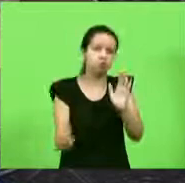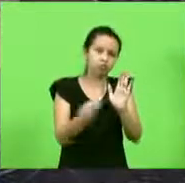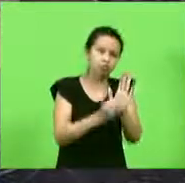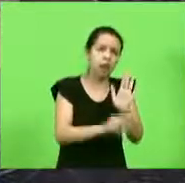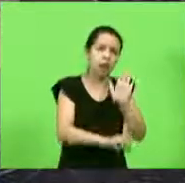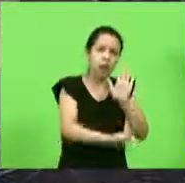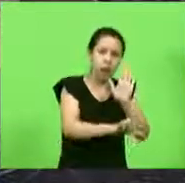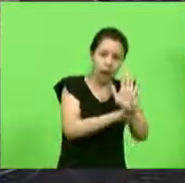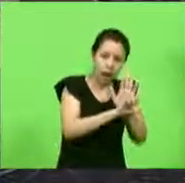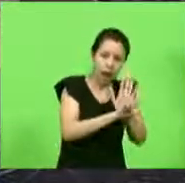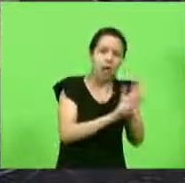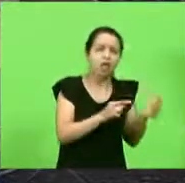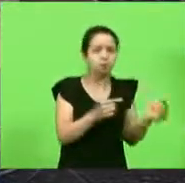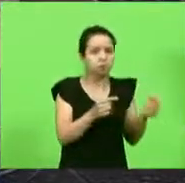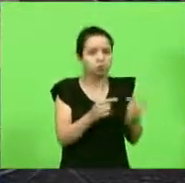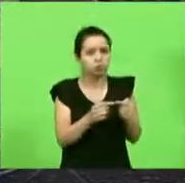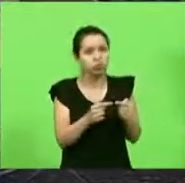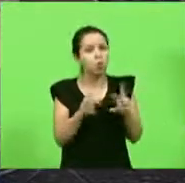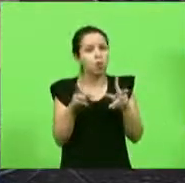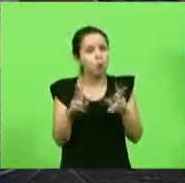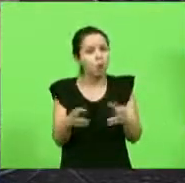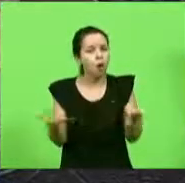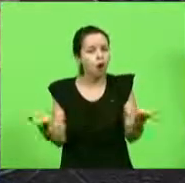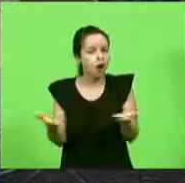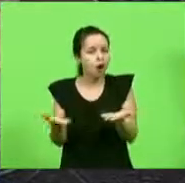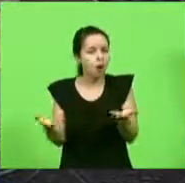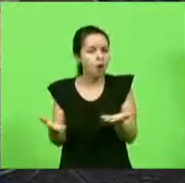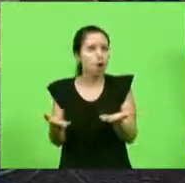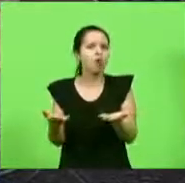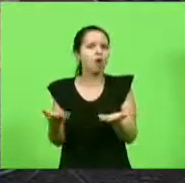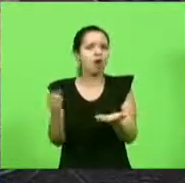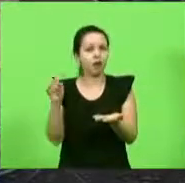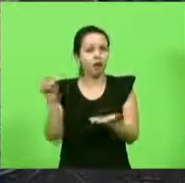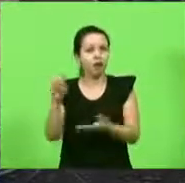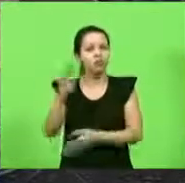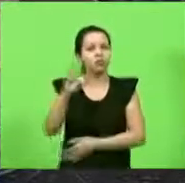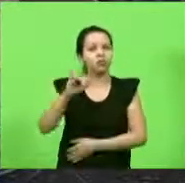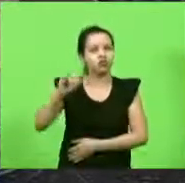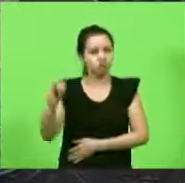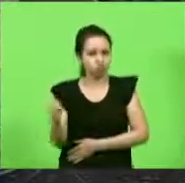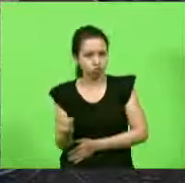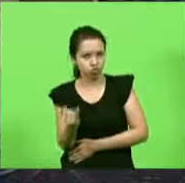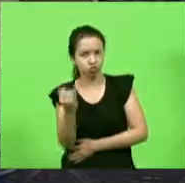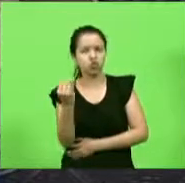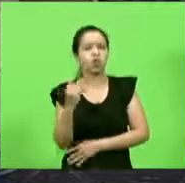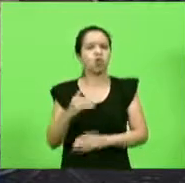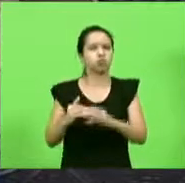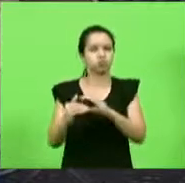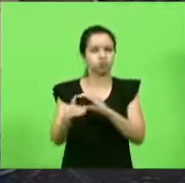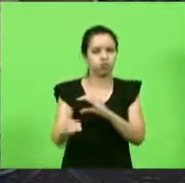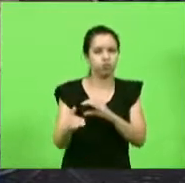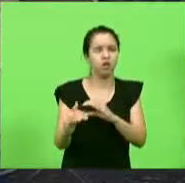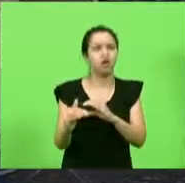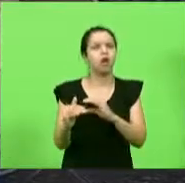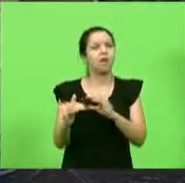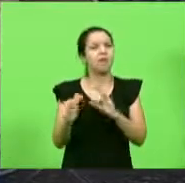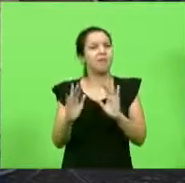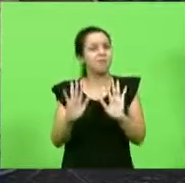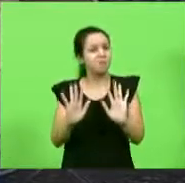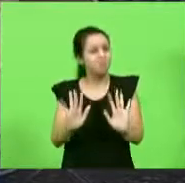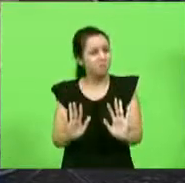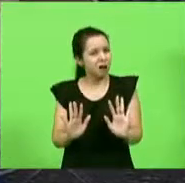como foi agora, infelizmente, despachado pelo TJ. Entretanto, entretanto, são